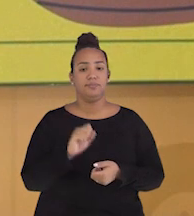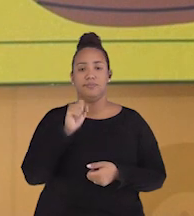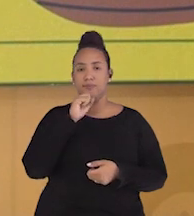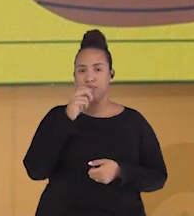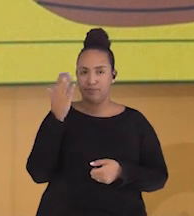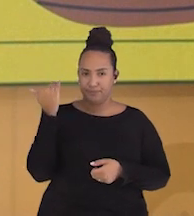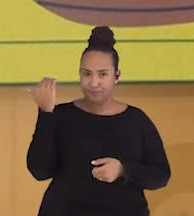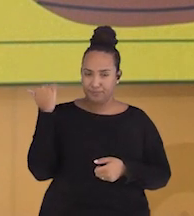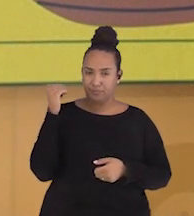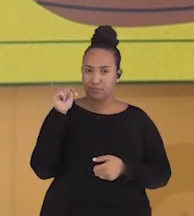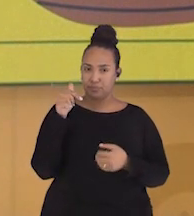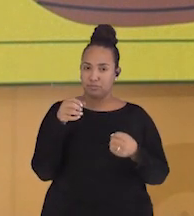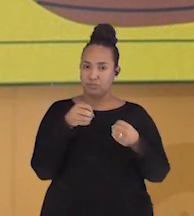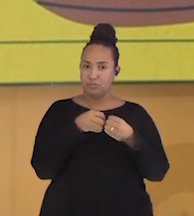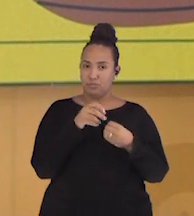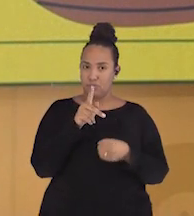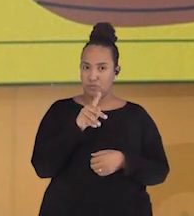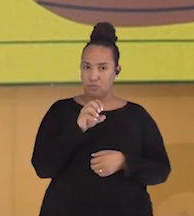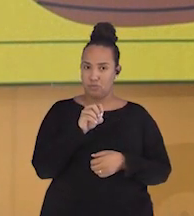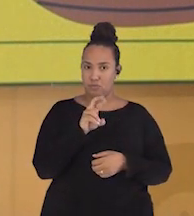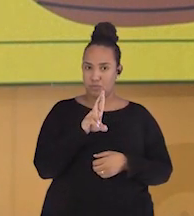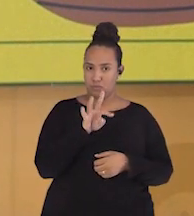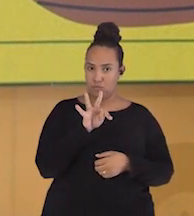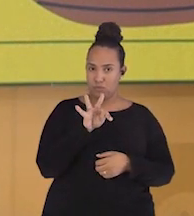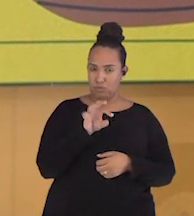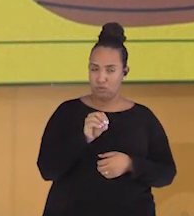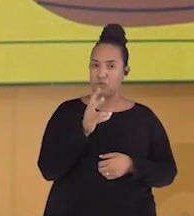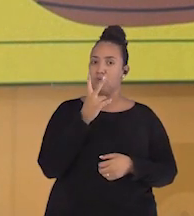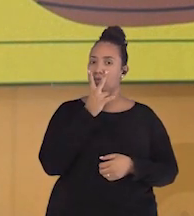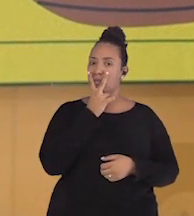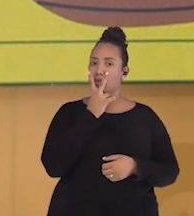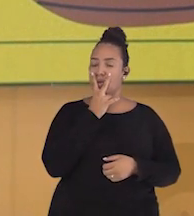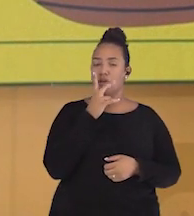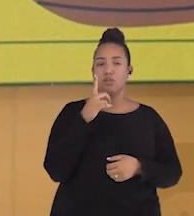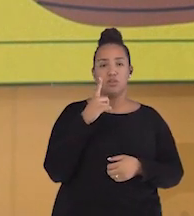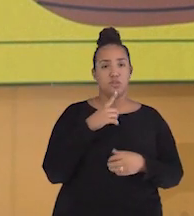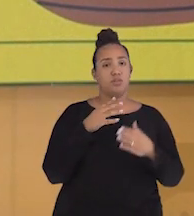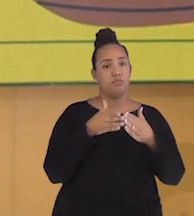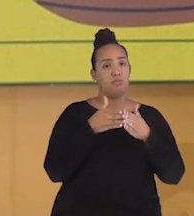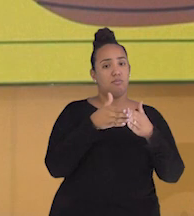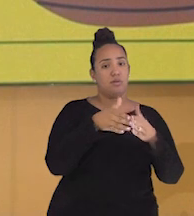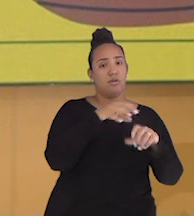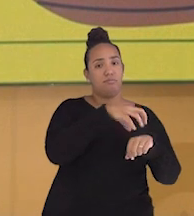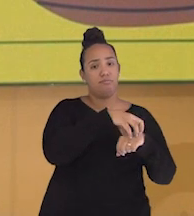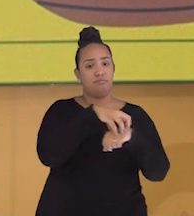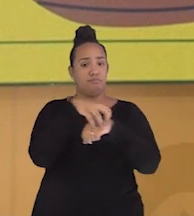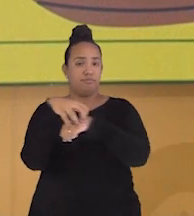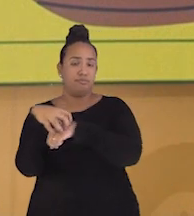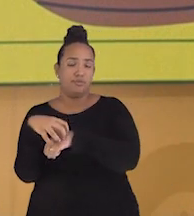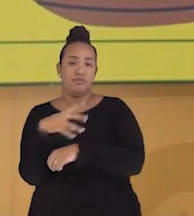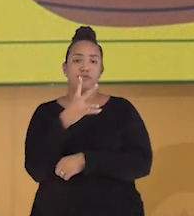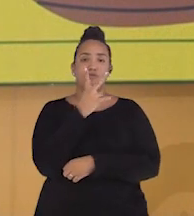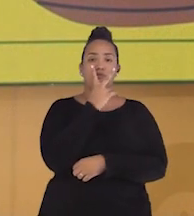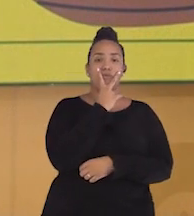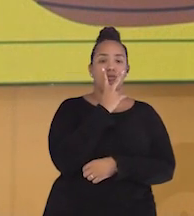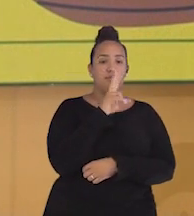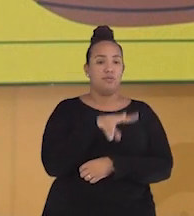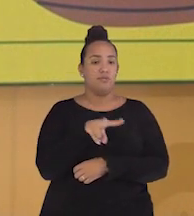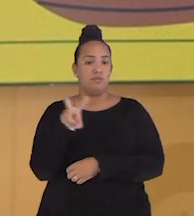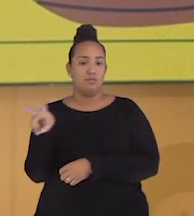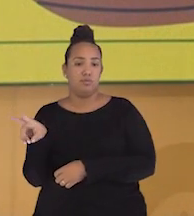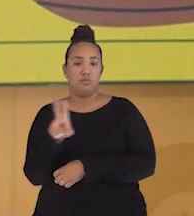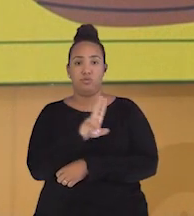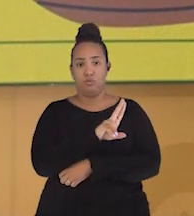na região do Porto de Vitória, existiam alguns barcos que transportavam as pessoas de Vitória para Vila Velha. E se chamava